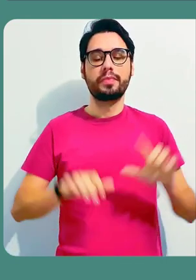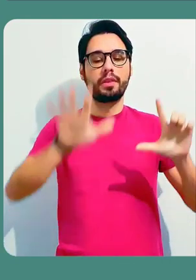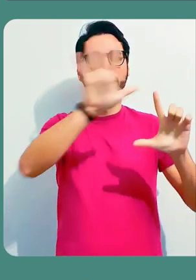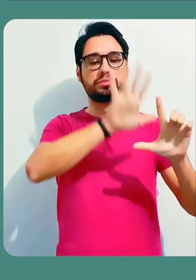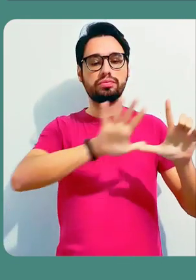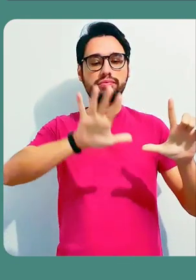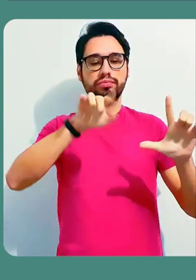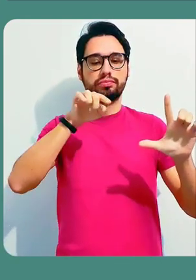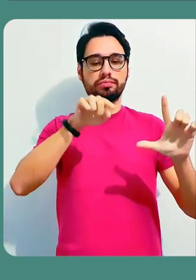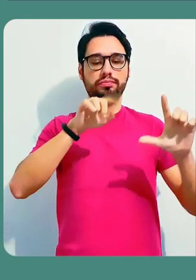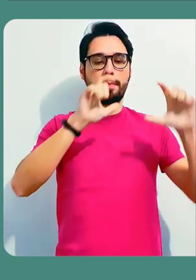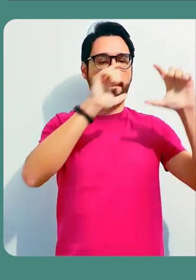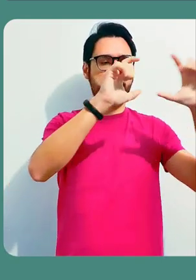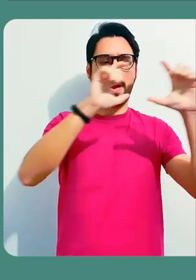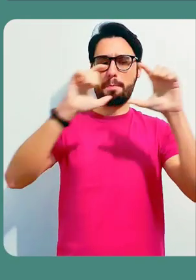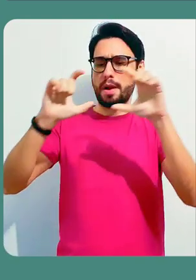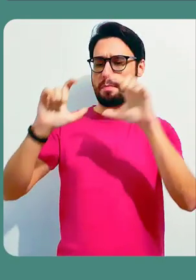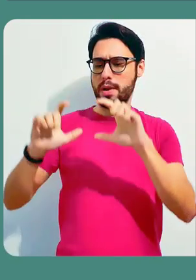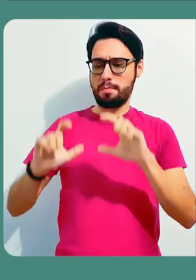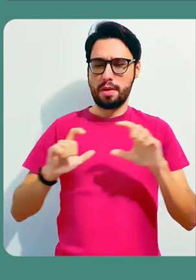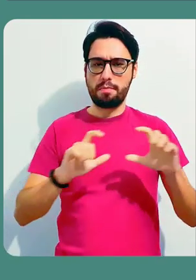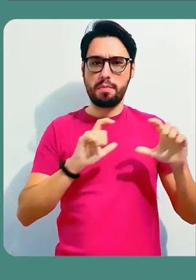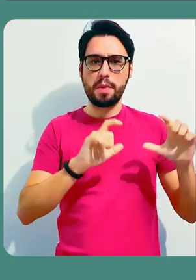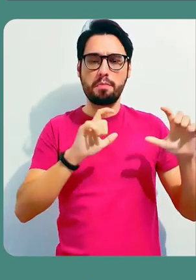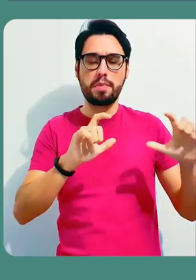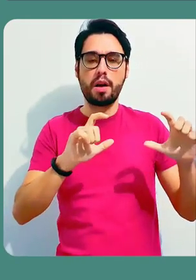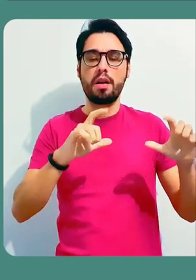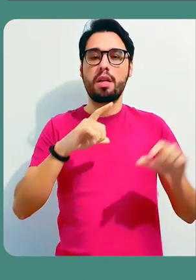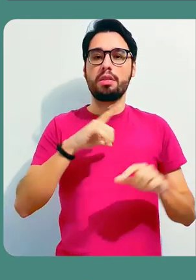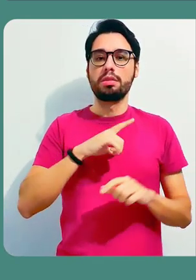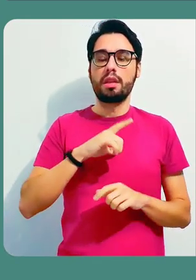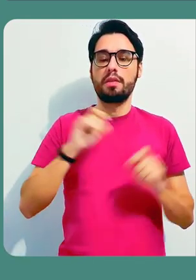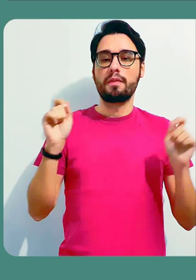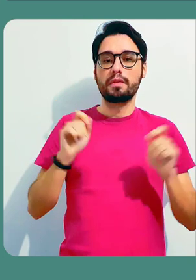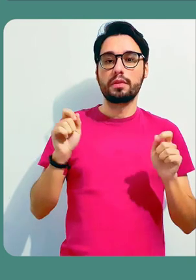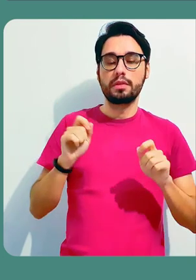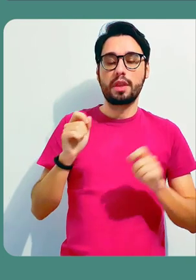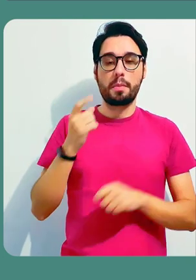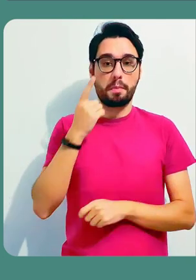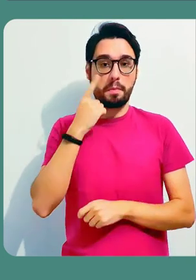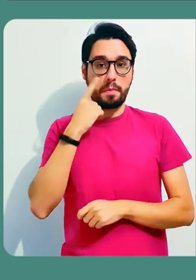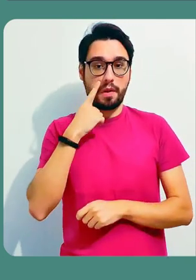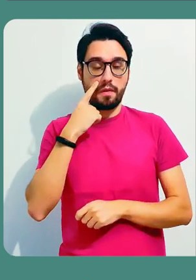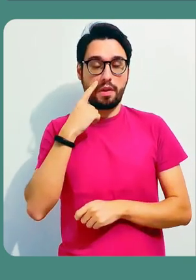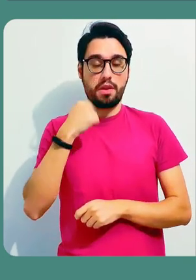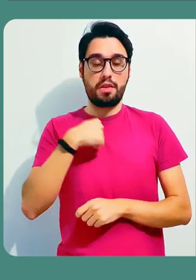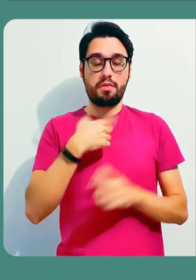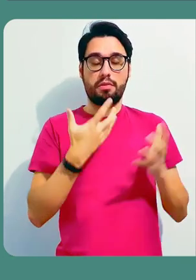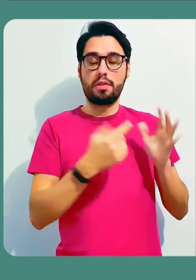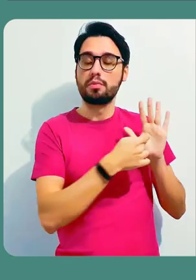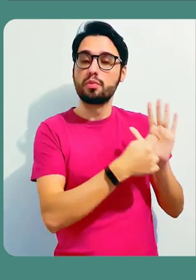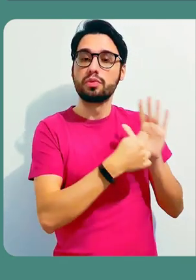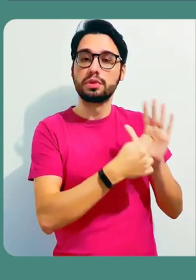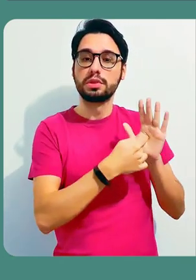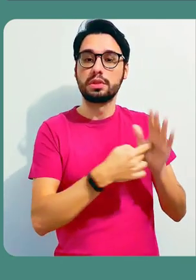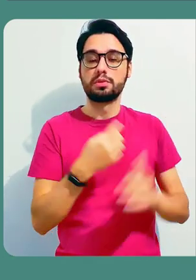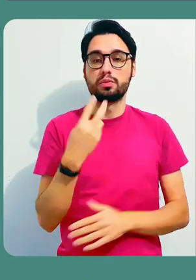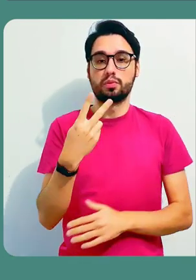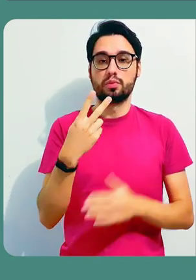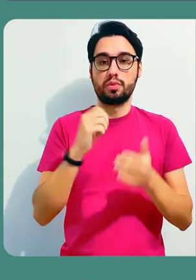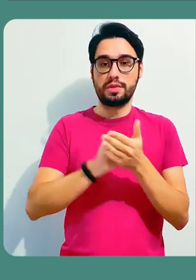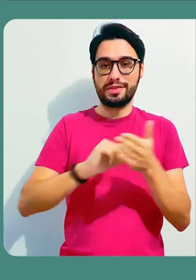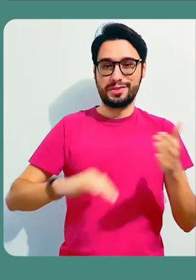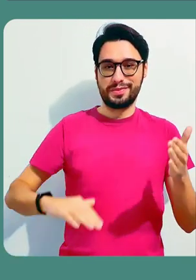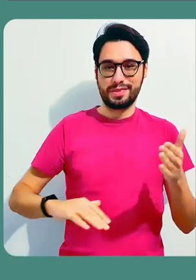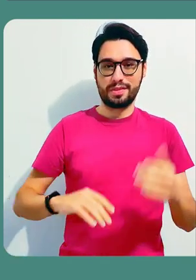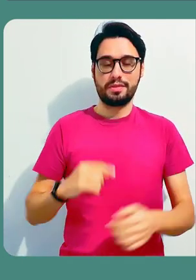Então esta é a tela inicial do Padlet. Ele vai mostrar todos os arquivos colaborativos que você já criou. E aqui então eu vou